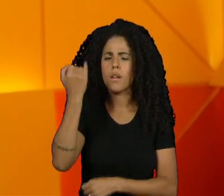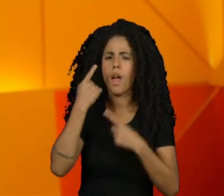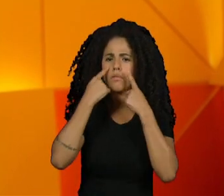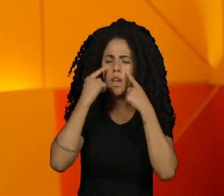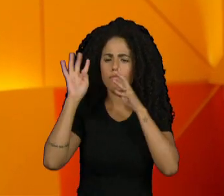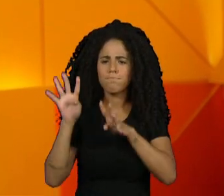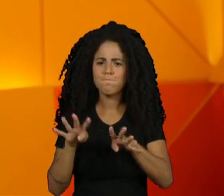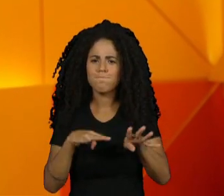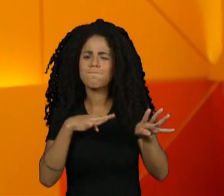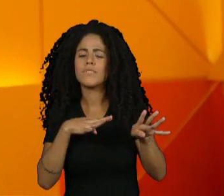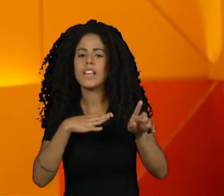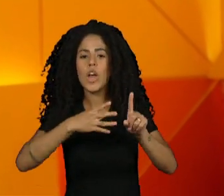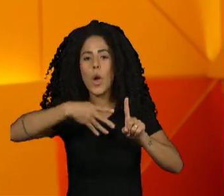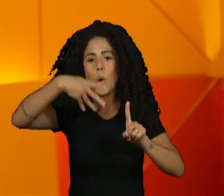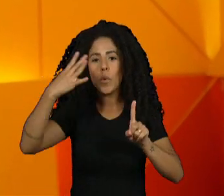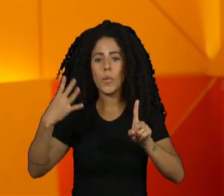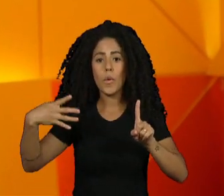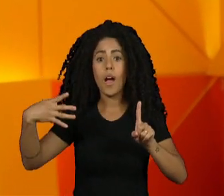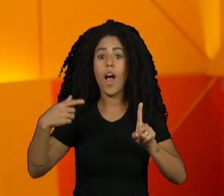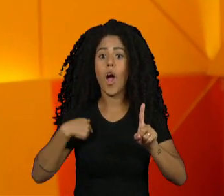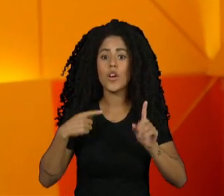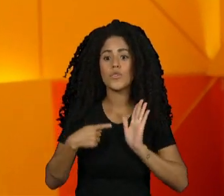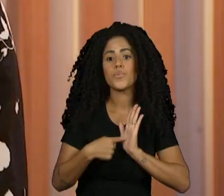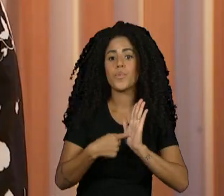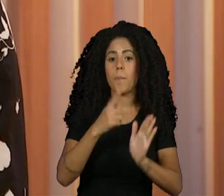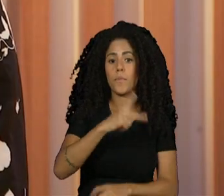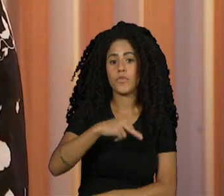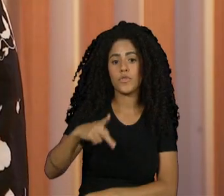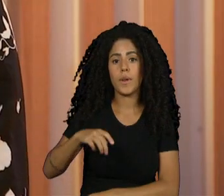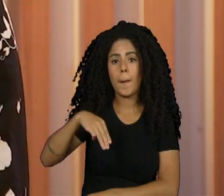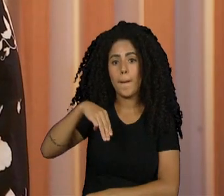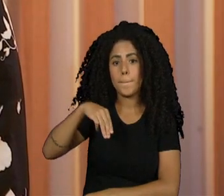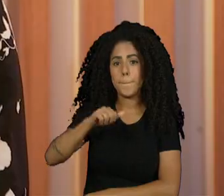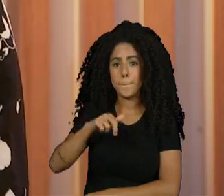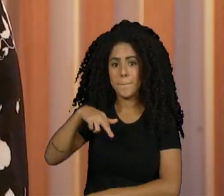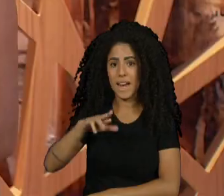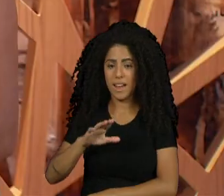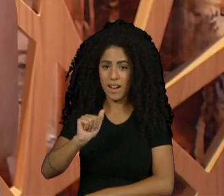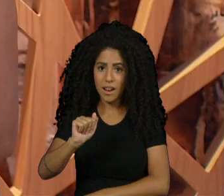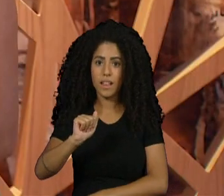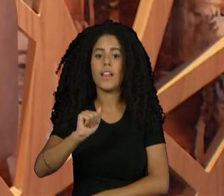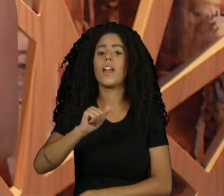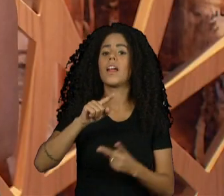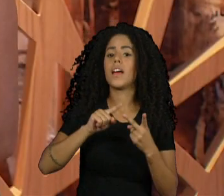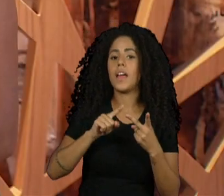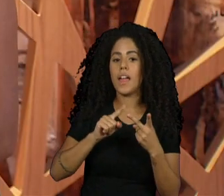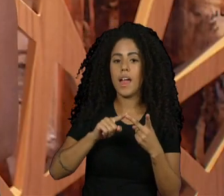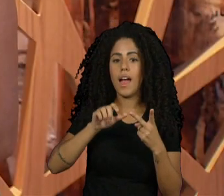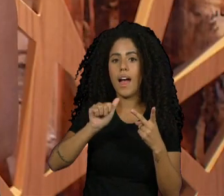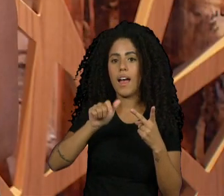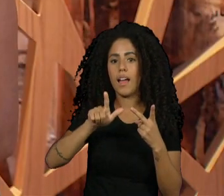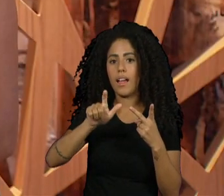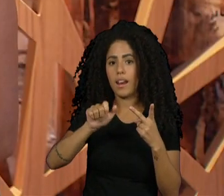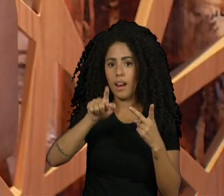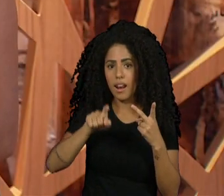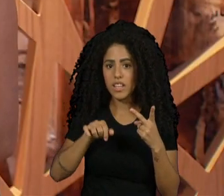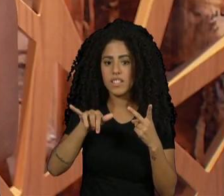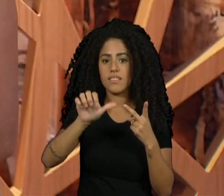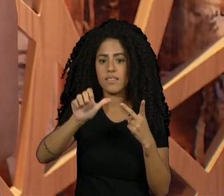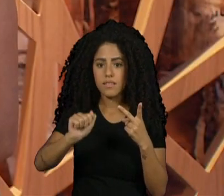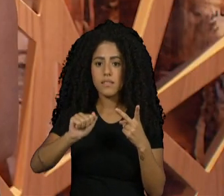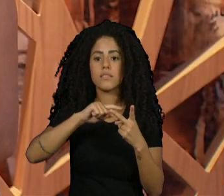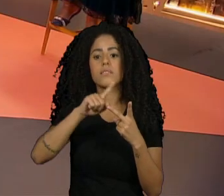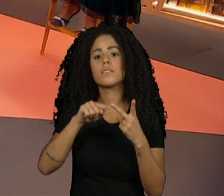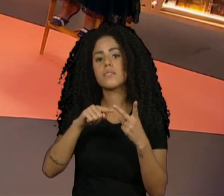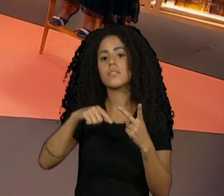Visibilidade Trans, a gente recebe a escritora e professora Mara Moira e a reverenda e coordenadora pedagógica Alexia